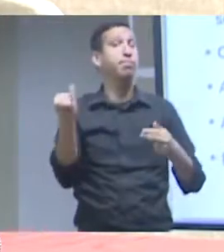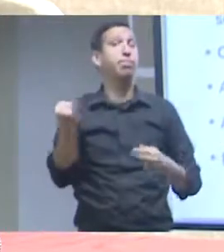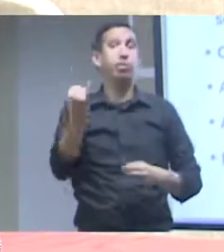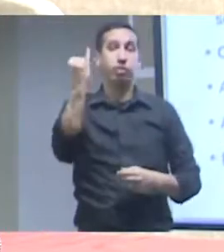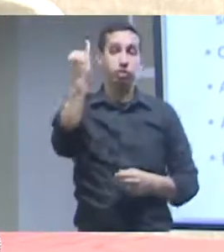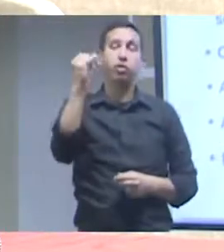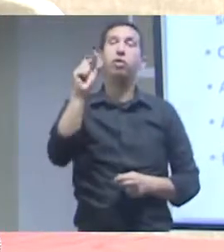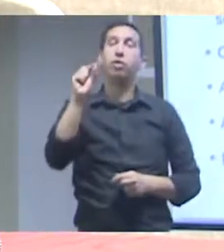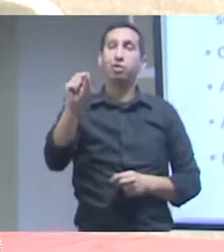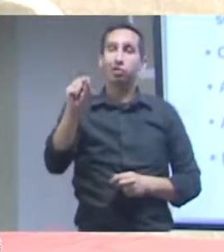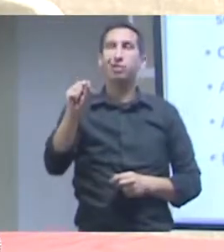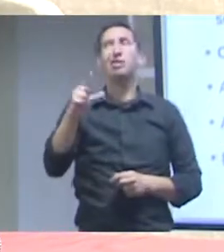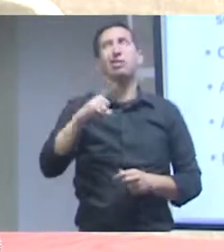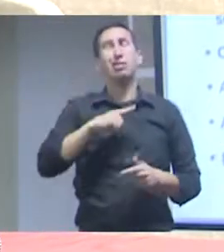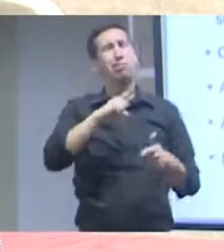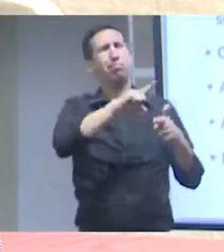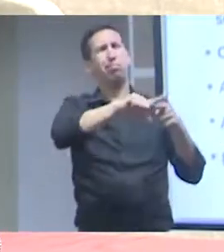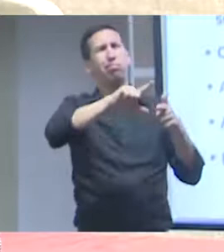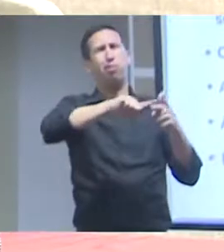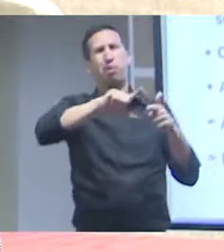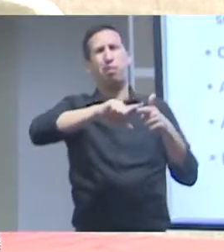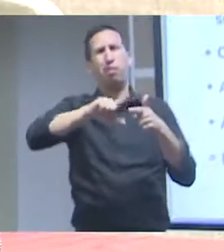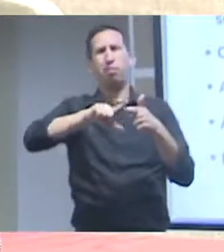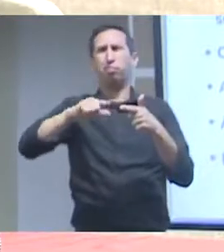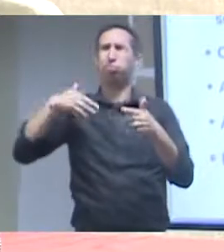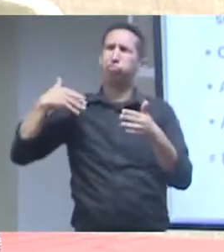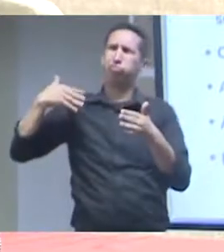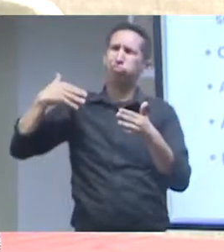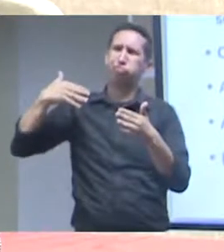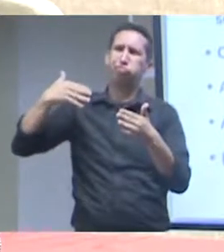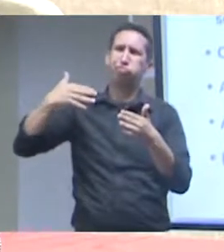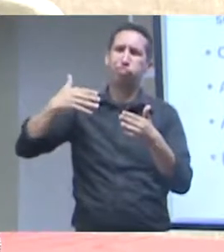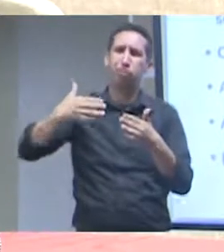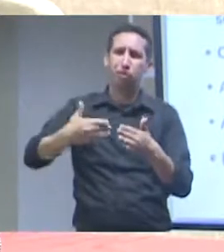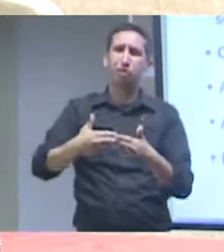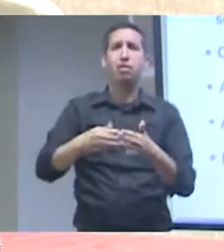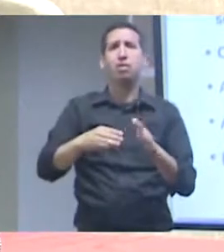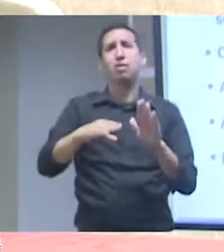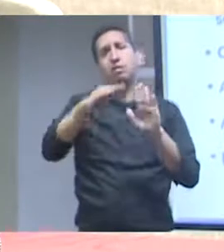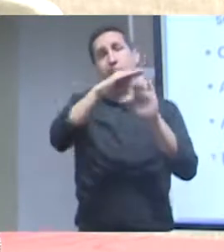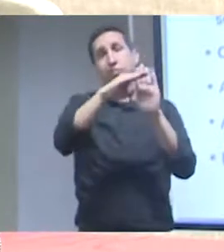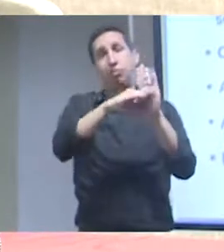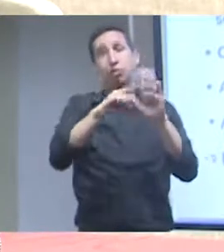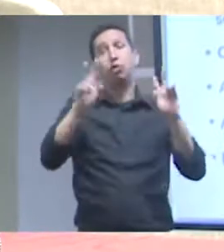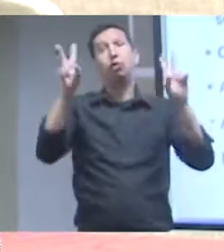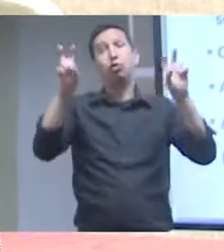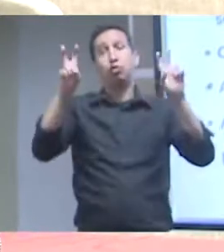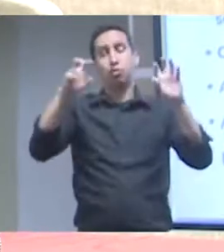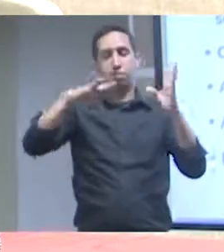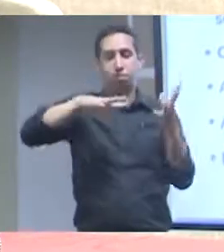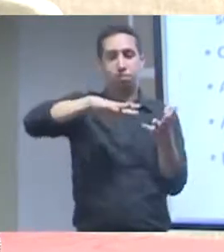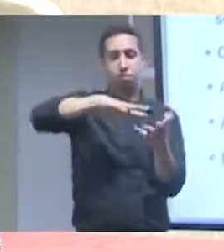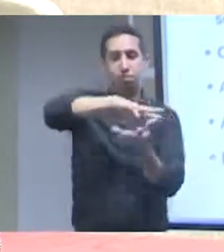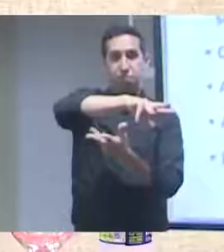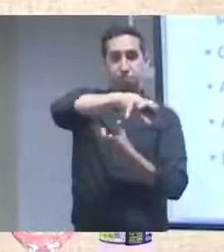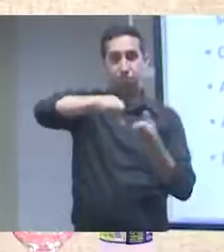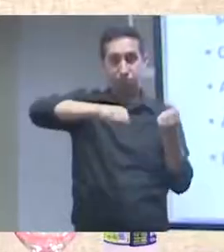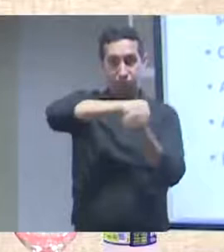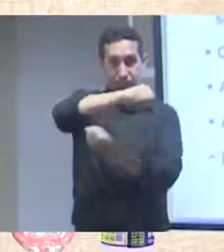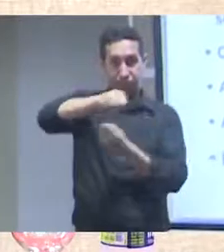vivemos hoje nas agendas da sustentabilidade do planeta. Então, existe, nessa